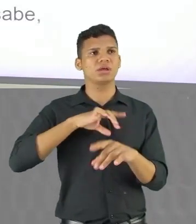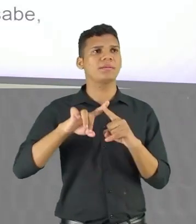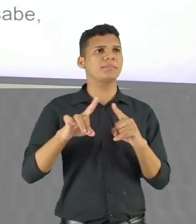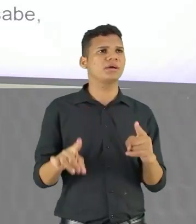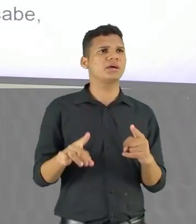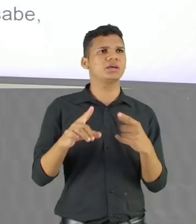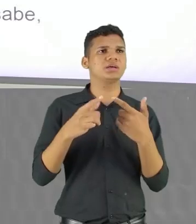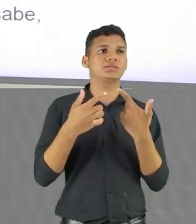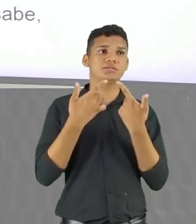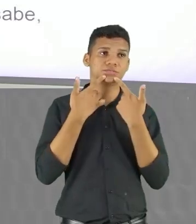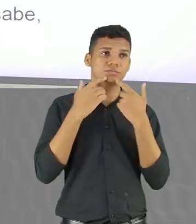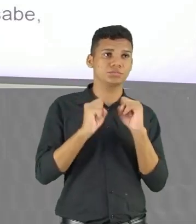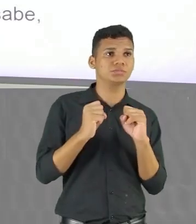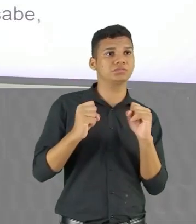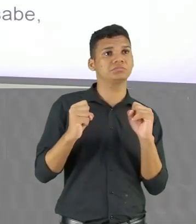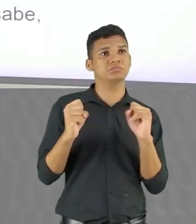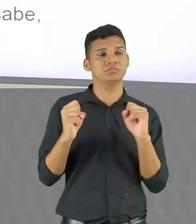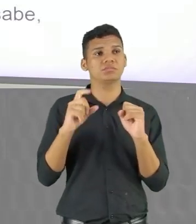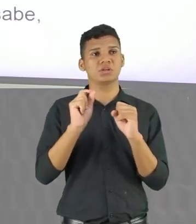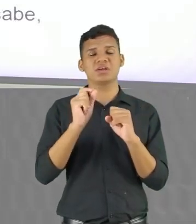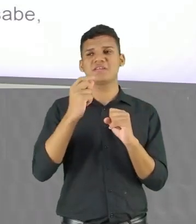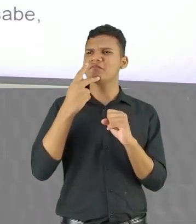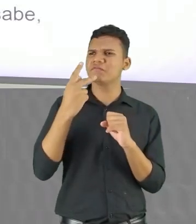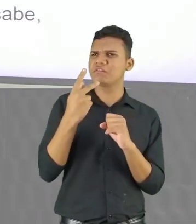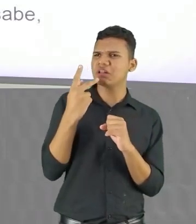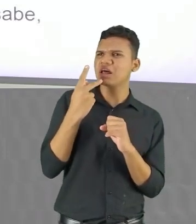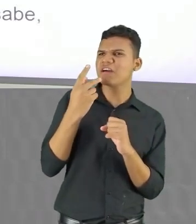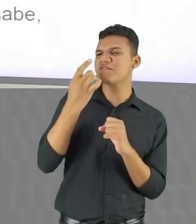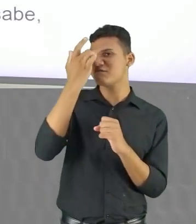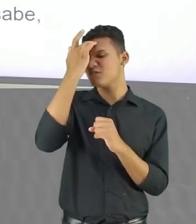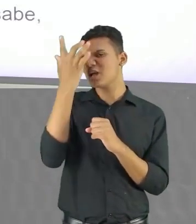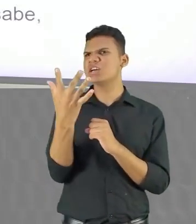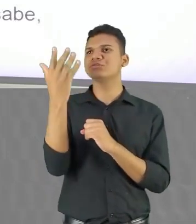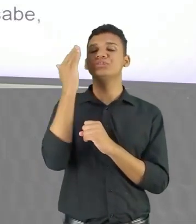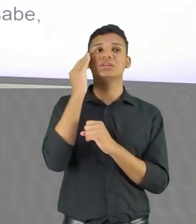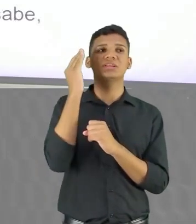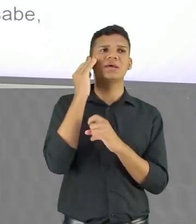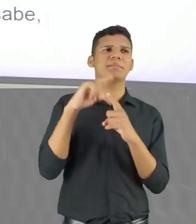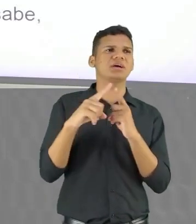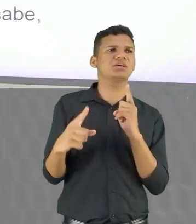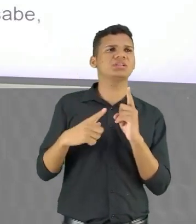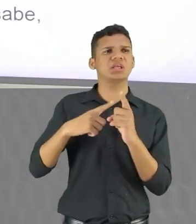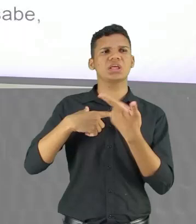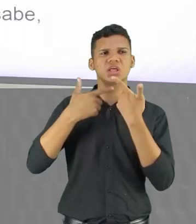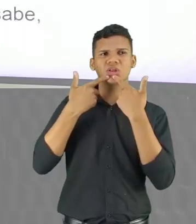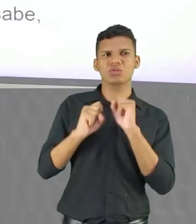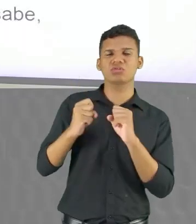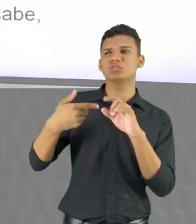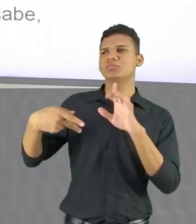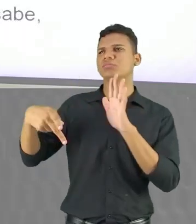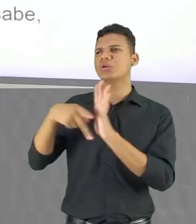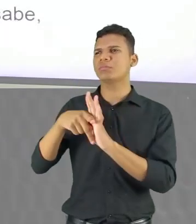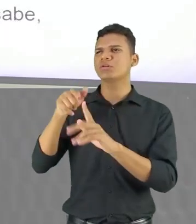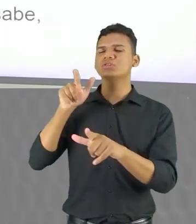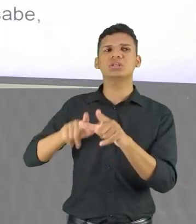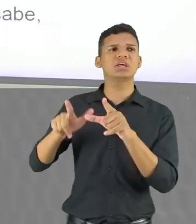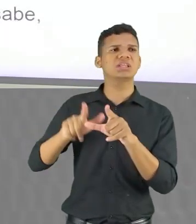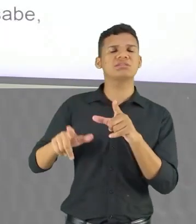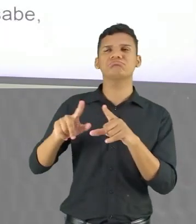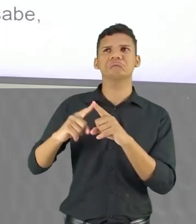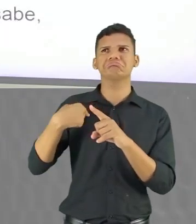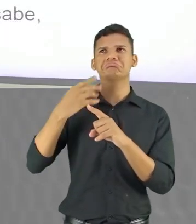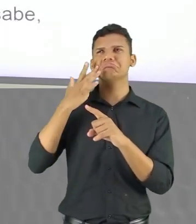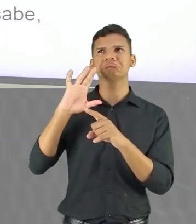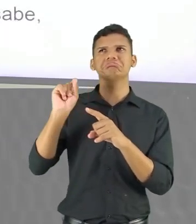da língua. Tão fácil de falar e de entender. A linguagem na superfície estrelada de letras. Sabe lá o que quer